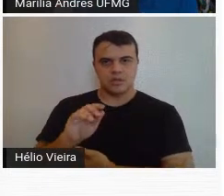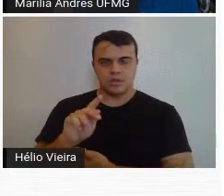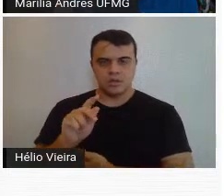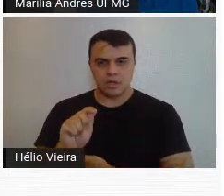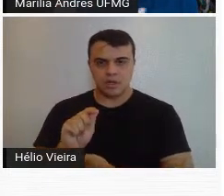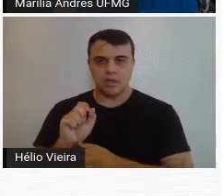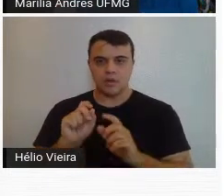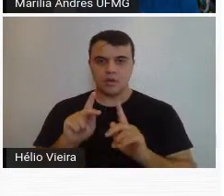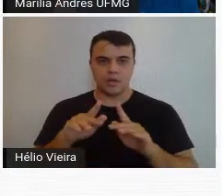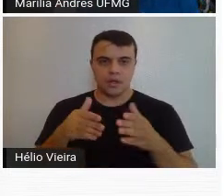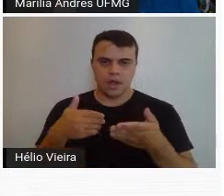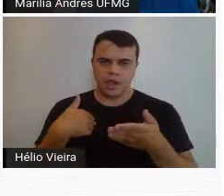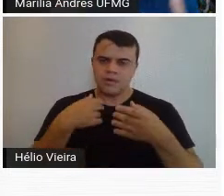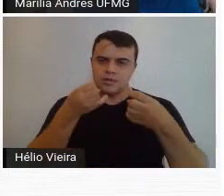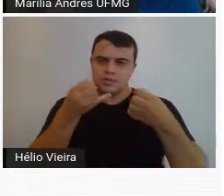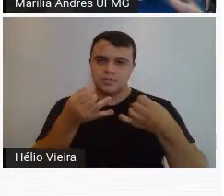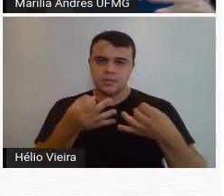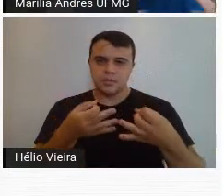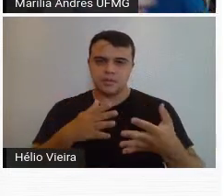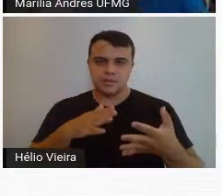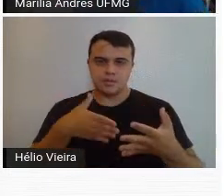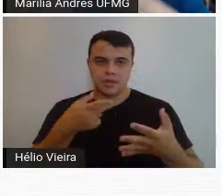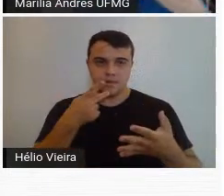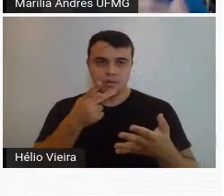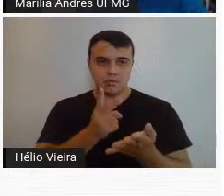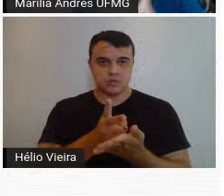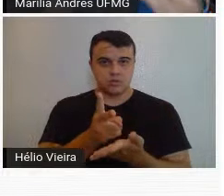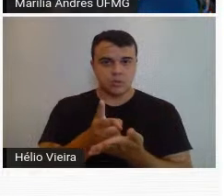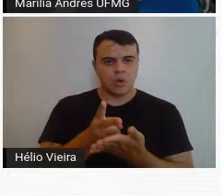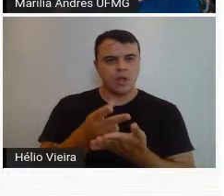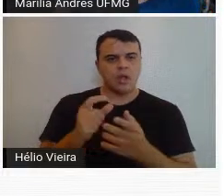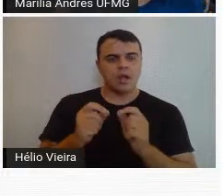Então, tá, gente, era isso que eu ia passar para vocês, depois a gente continua